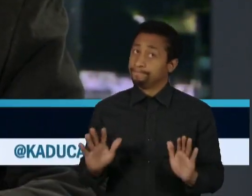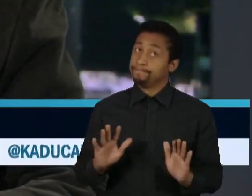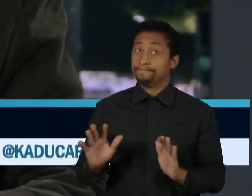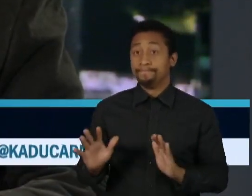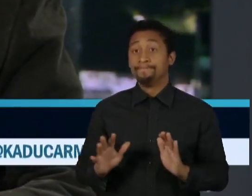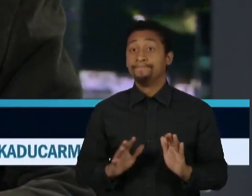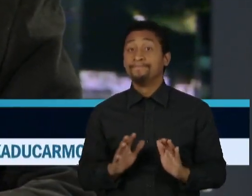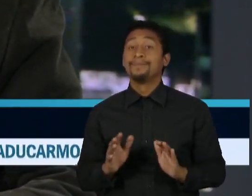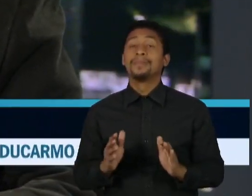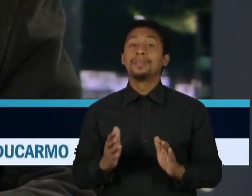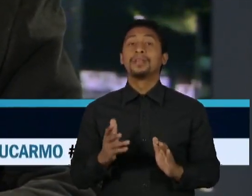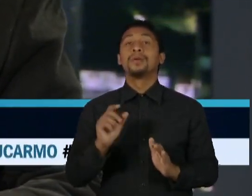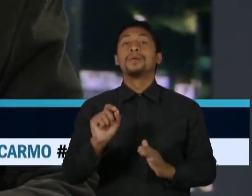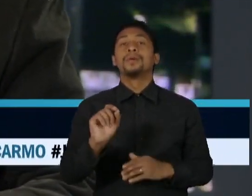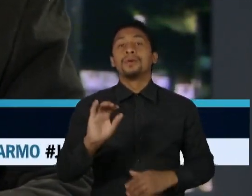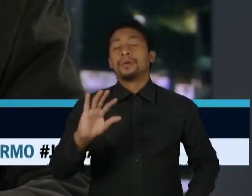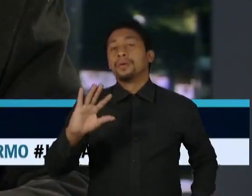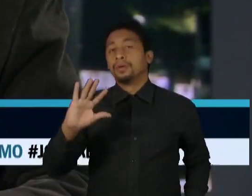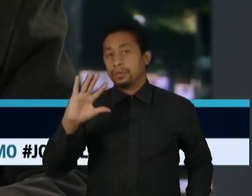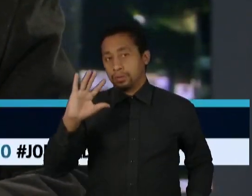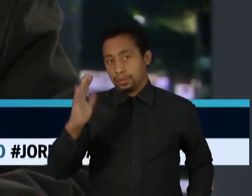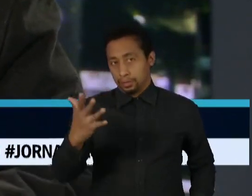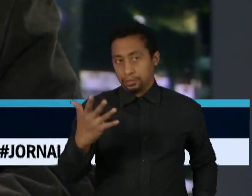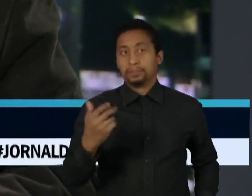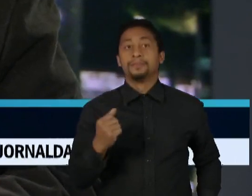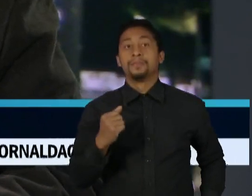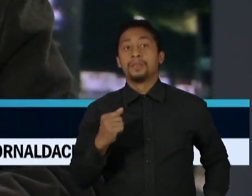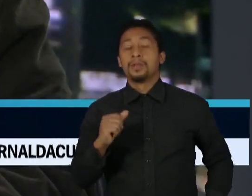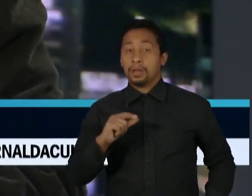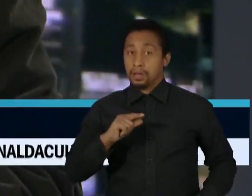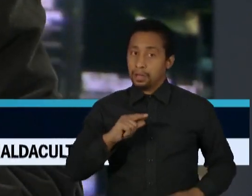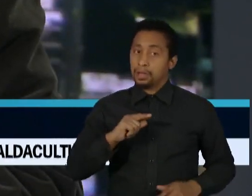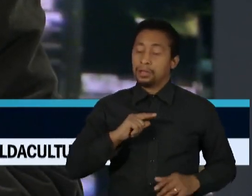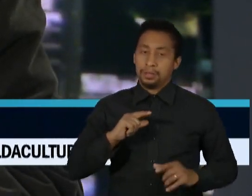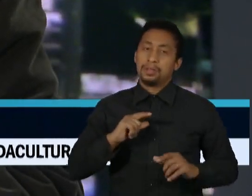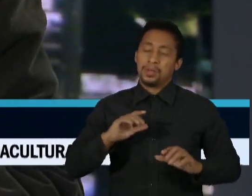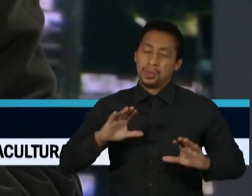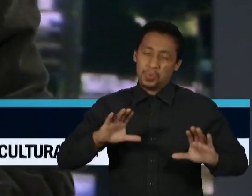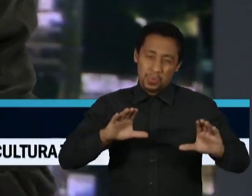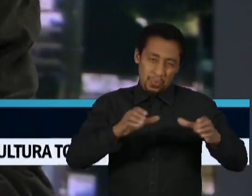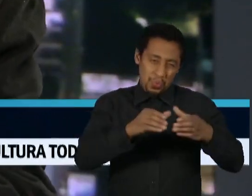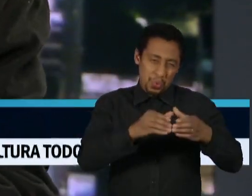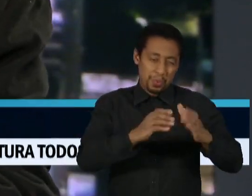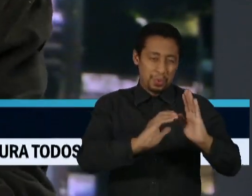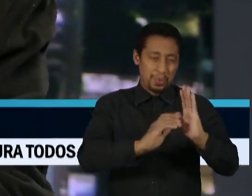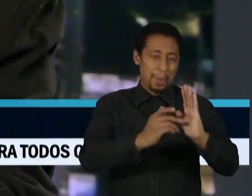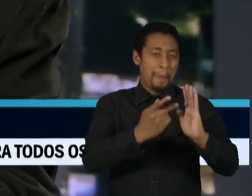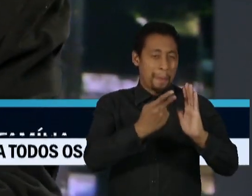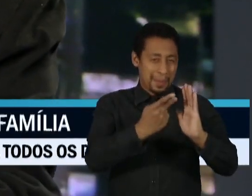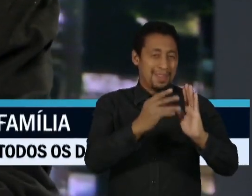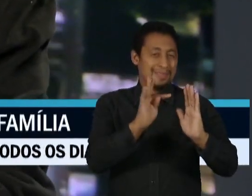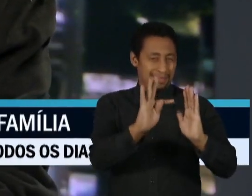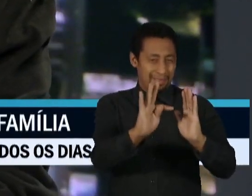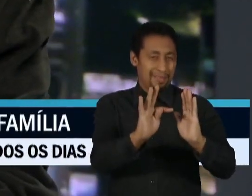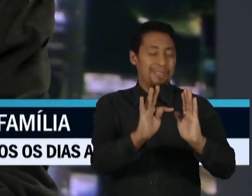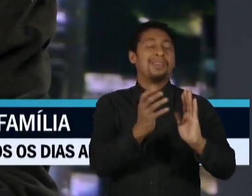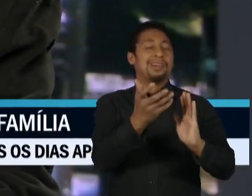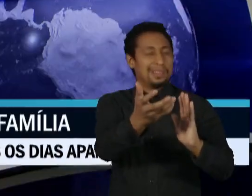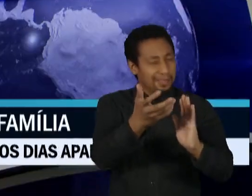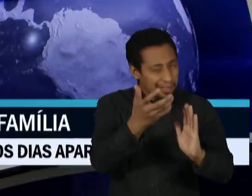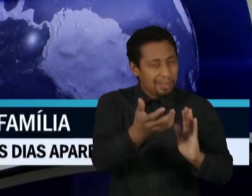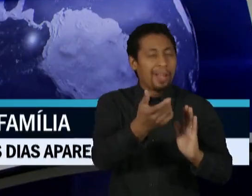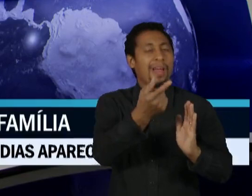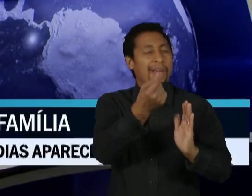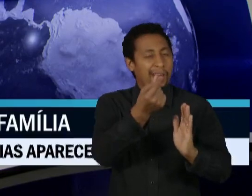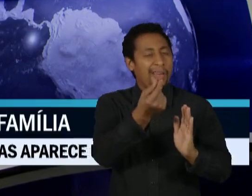tem a impressão que tem uma disputa por uma certa ala do PT que quer gastar dinheiro, seja lá como for,